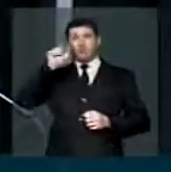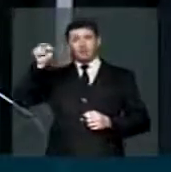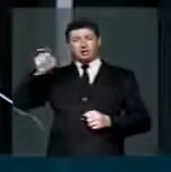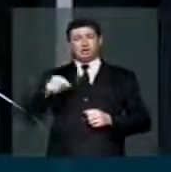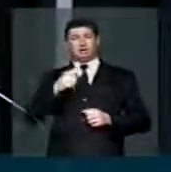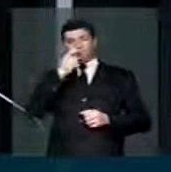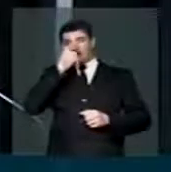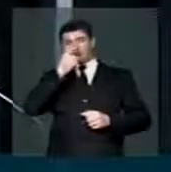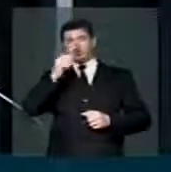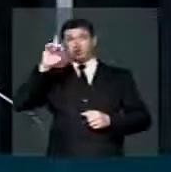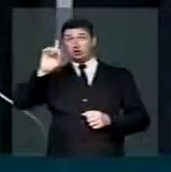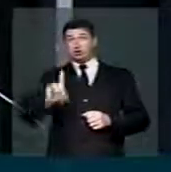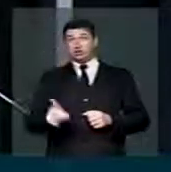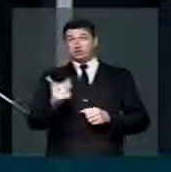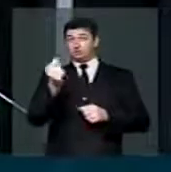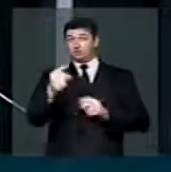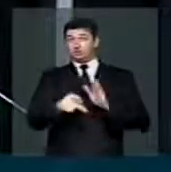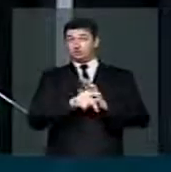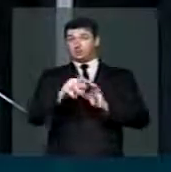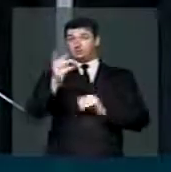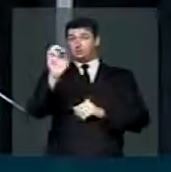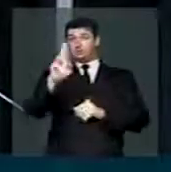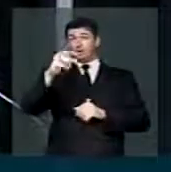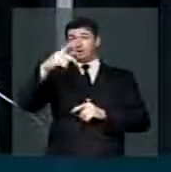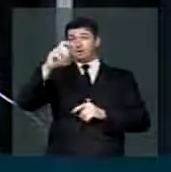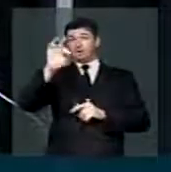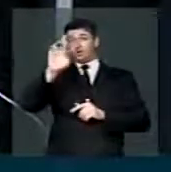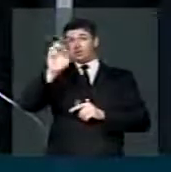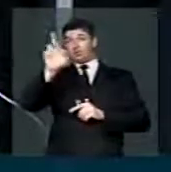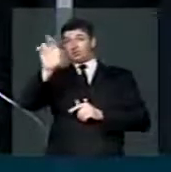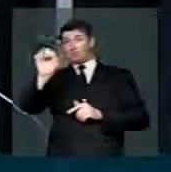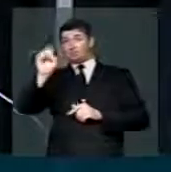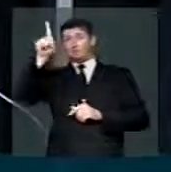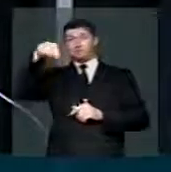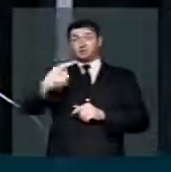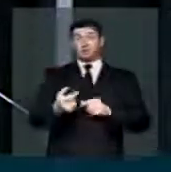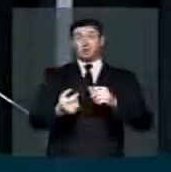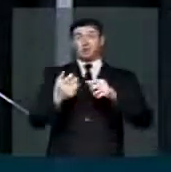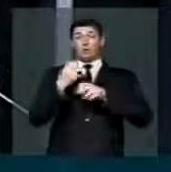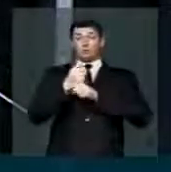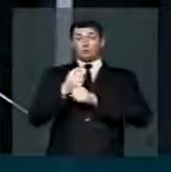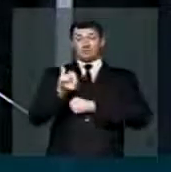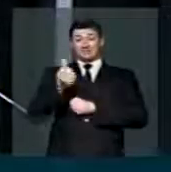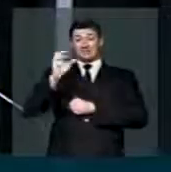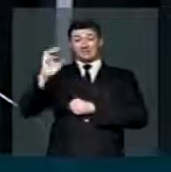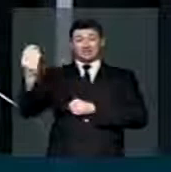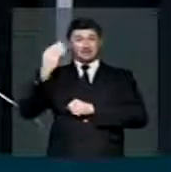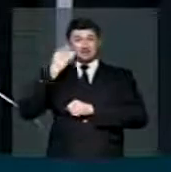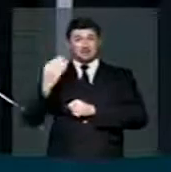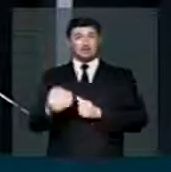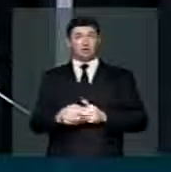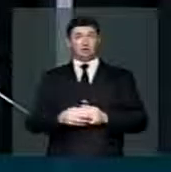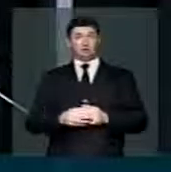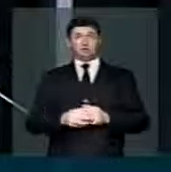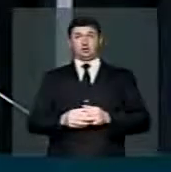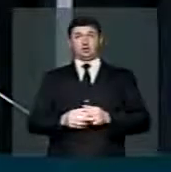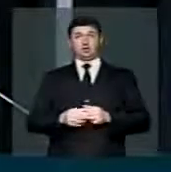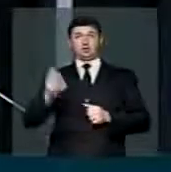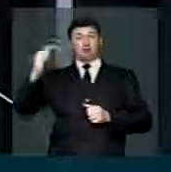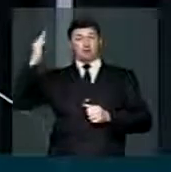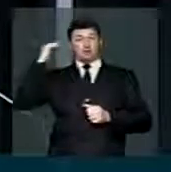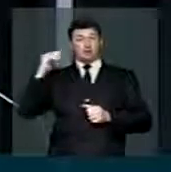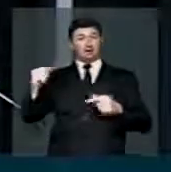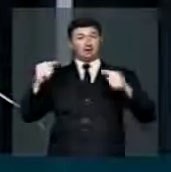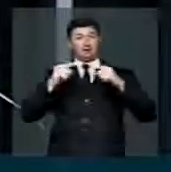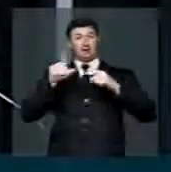guindado a diretor financeiro da BR Petrobras, de um orçamento de R 60 bilhões. E segundo a época,